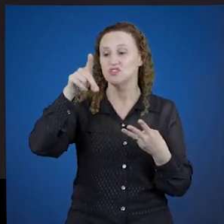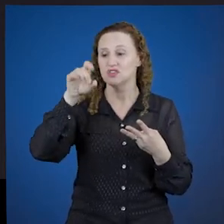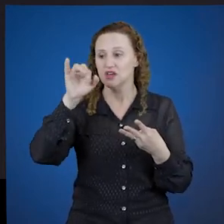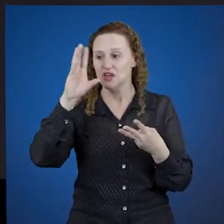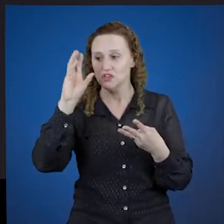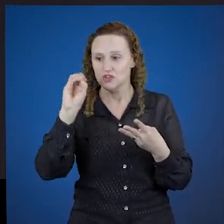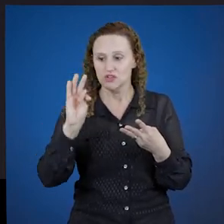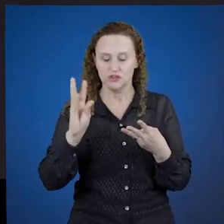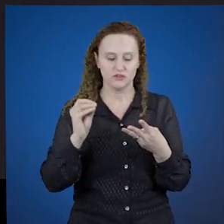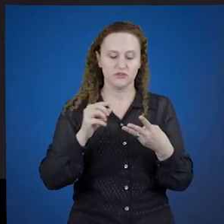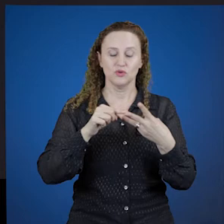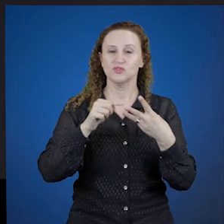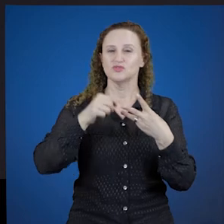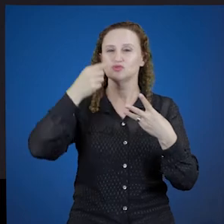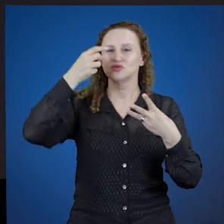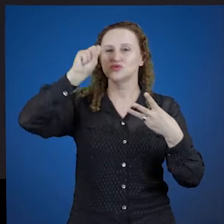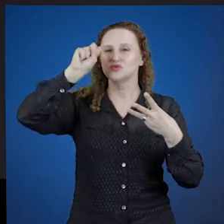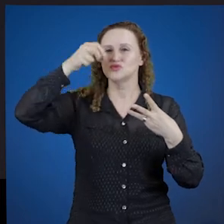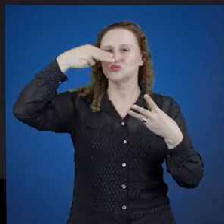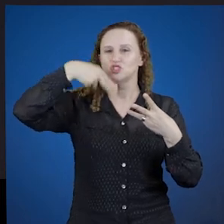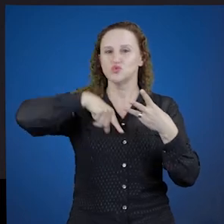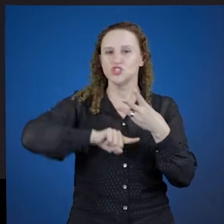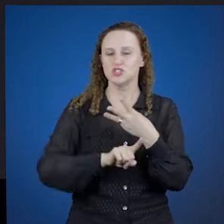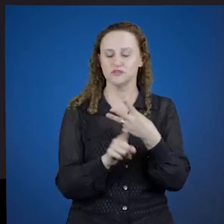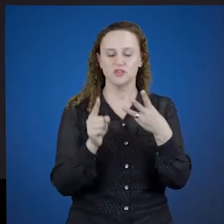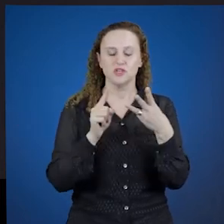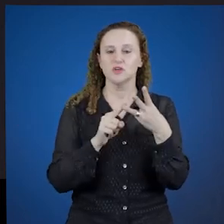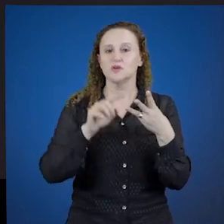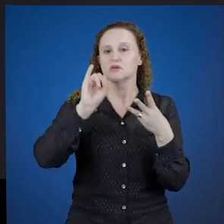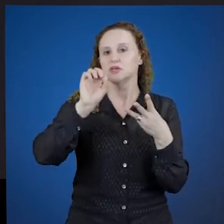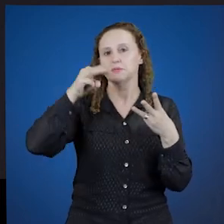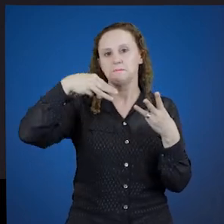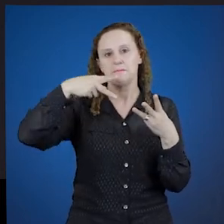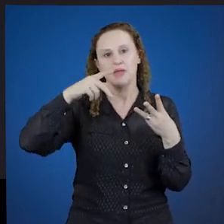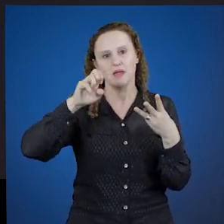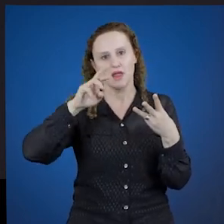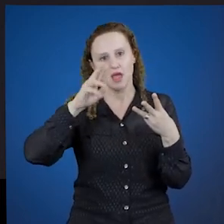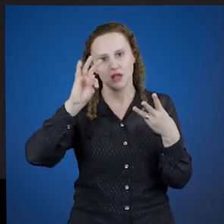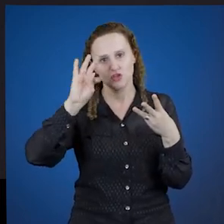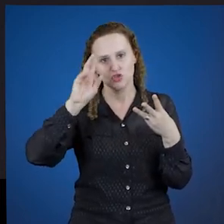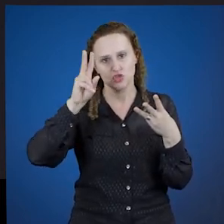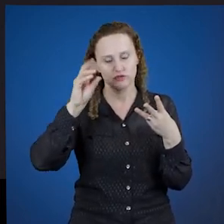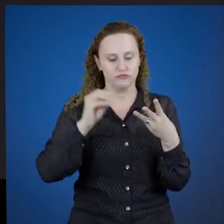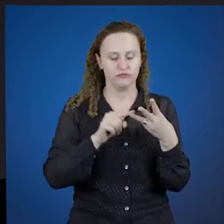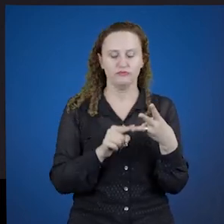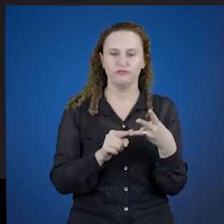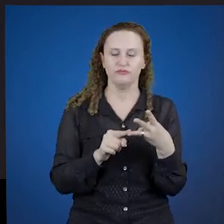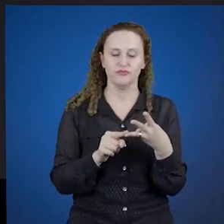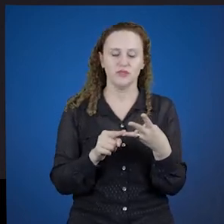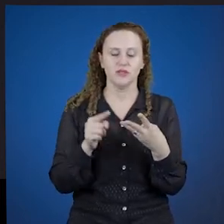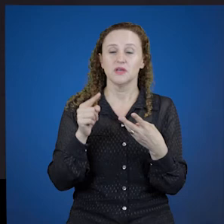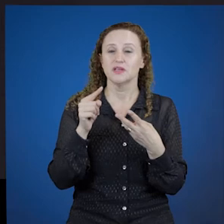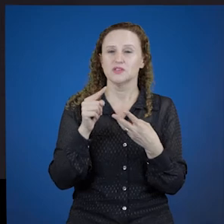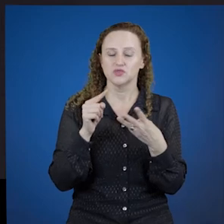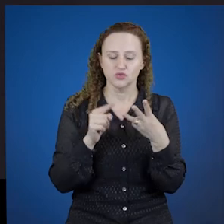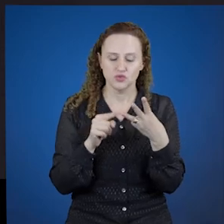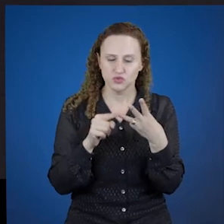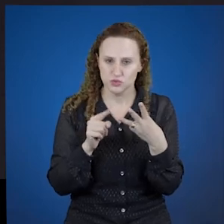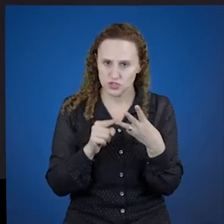indicativo, o subjuntivo e o imperativo. Trabalharemos somente com o modo